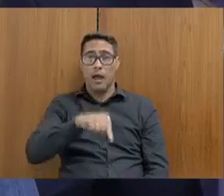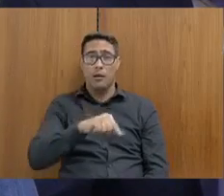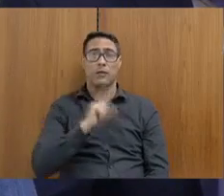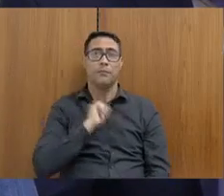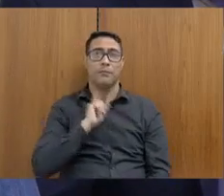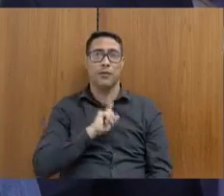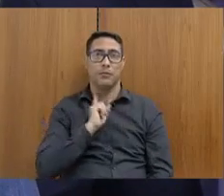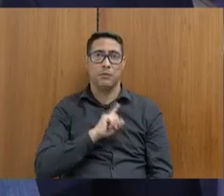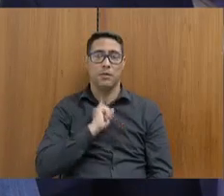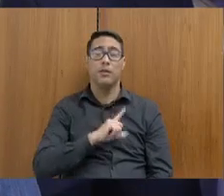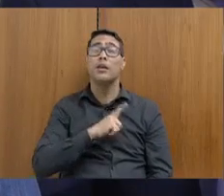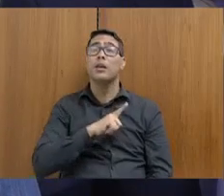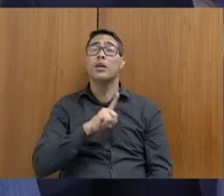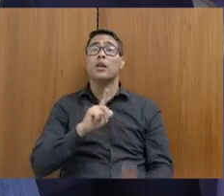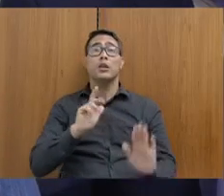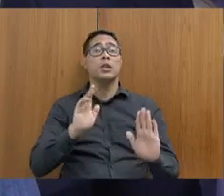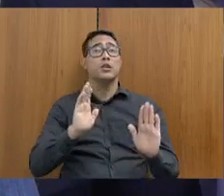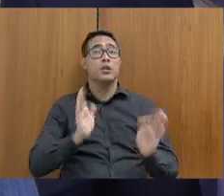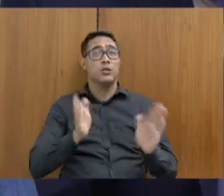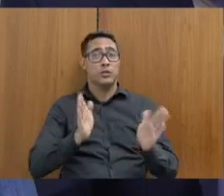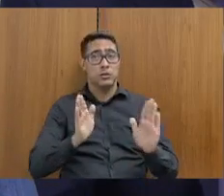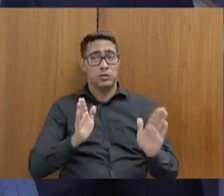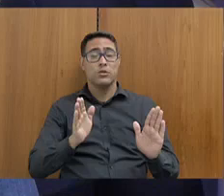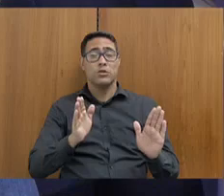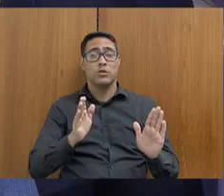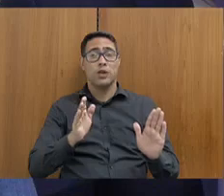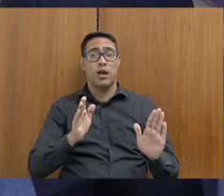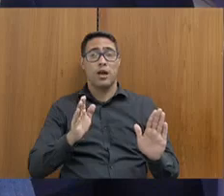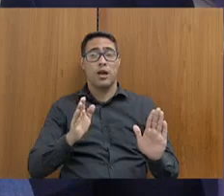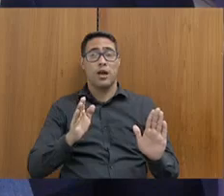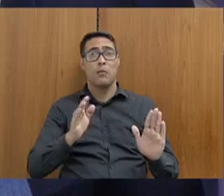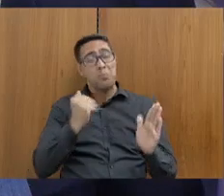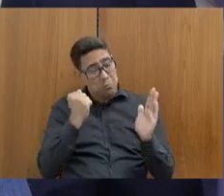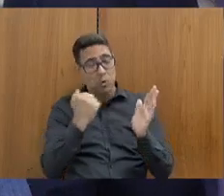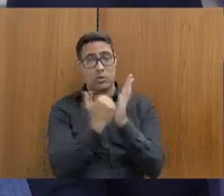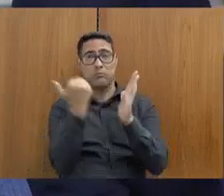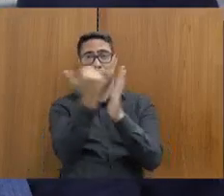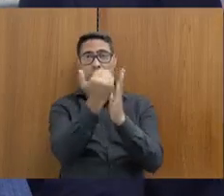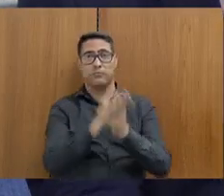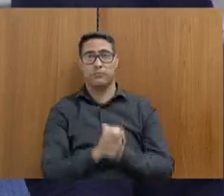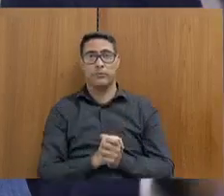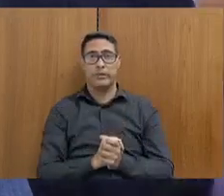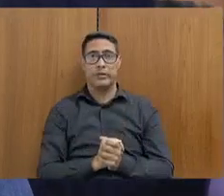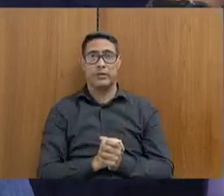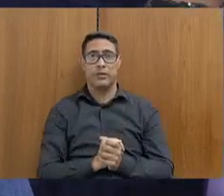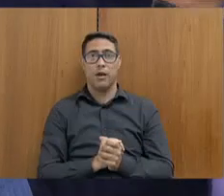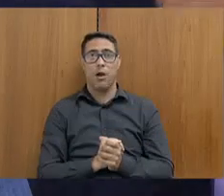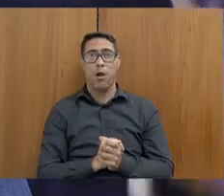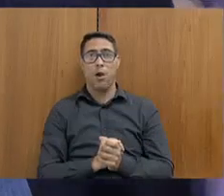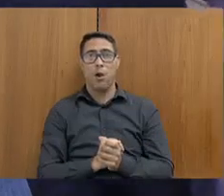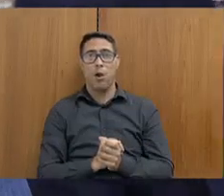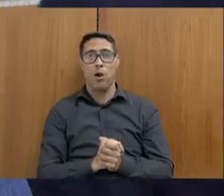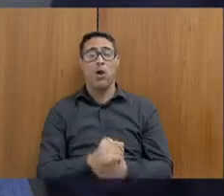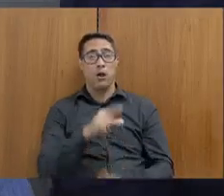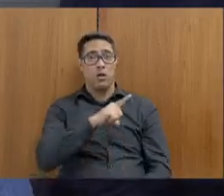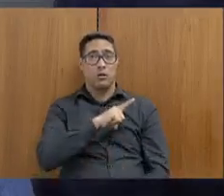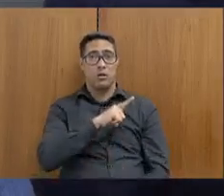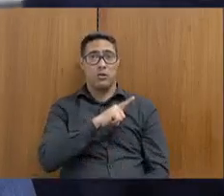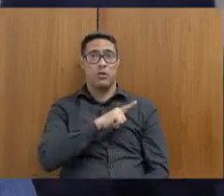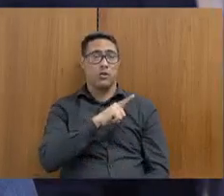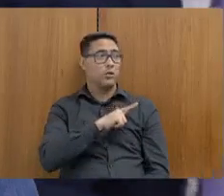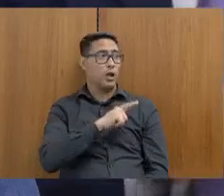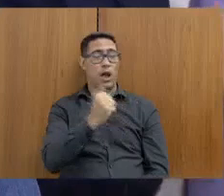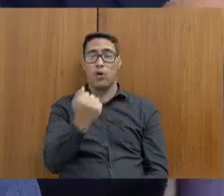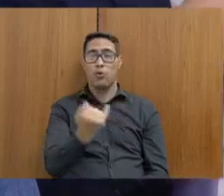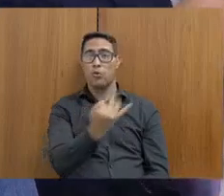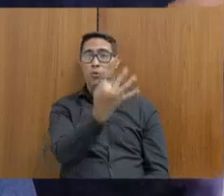Gerais, que já não estejam sendo feitos? E, encerrando, o senhor tem o número para nós de quantos